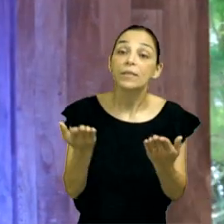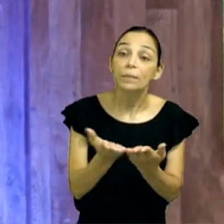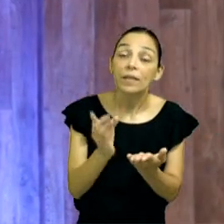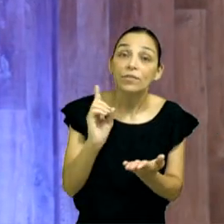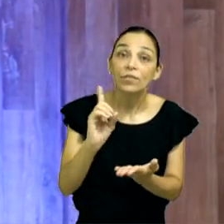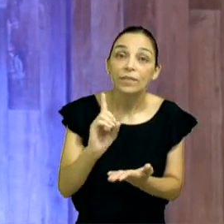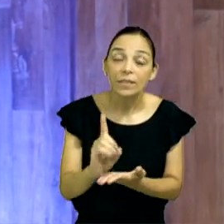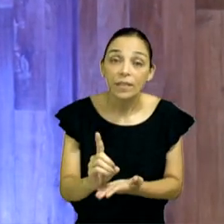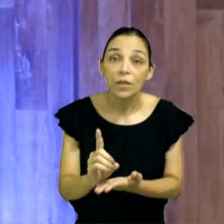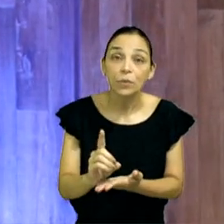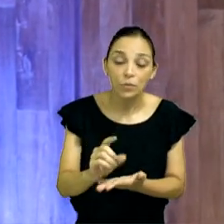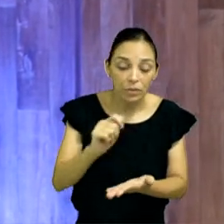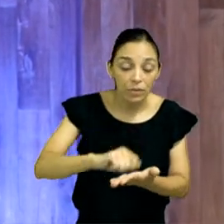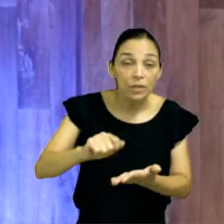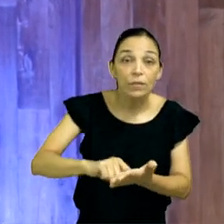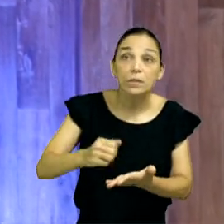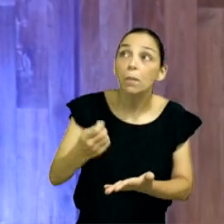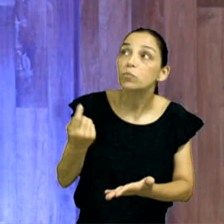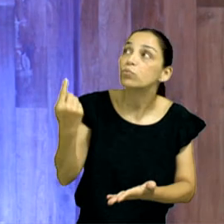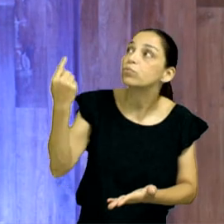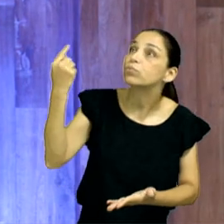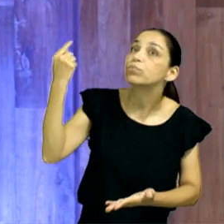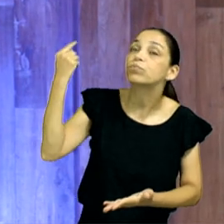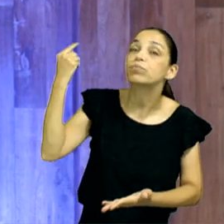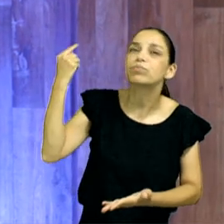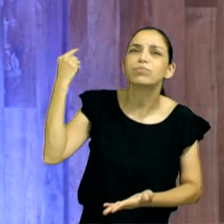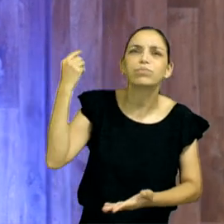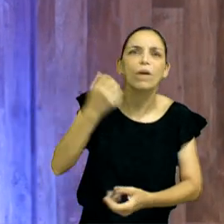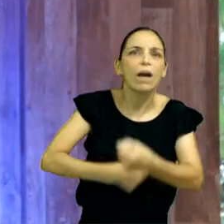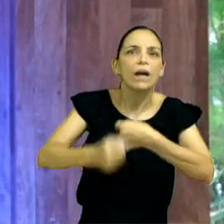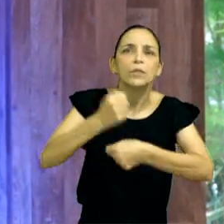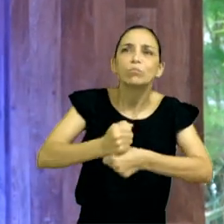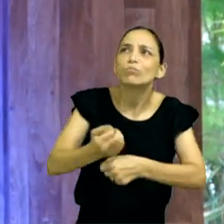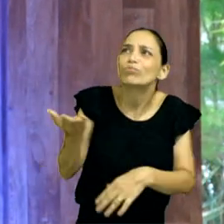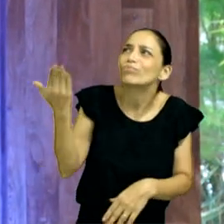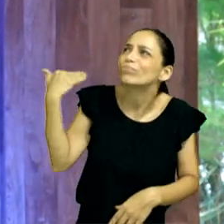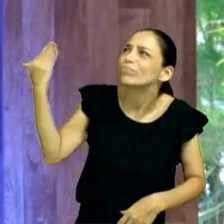há tantos e tantos anos atrás, milhares de anos atrás.